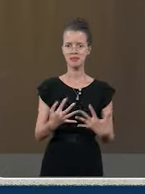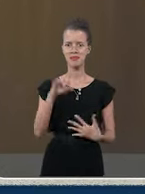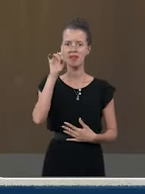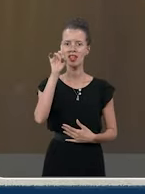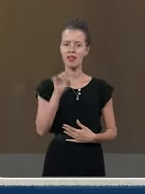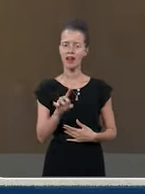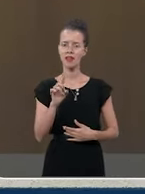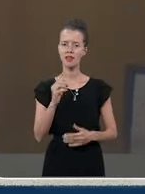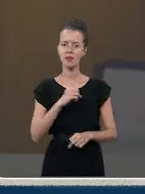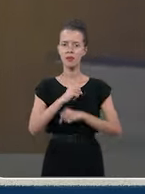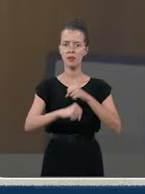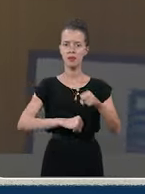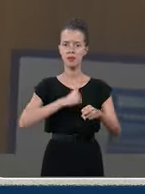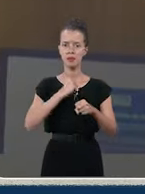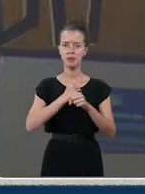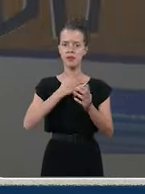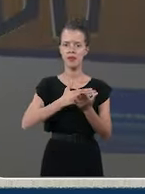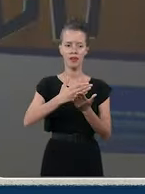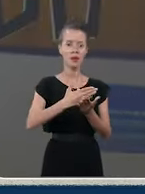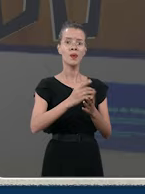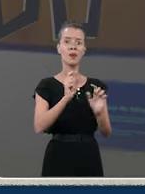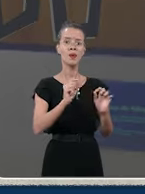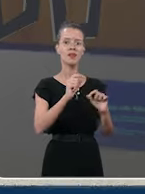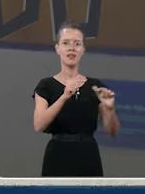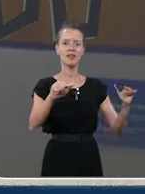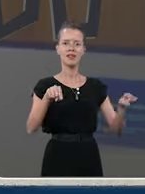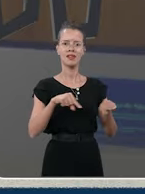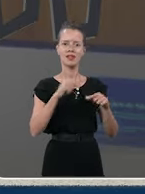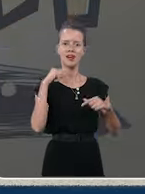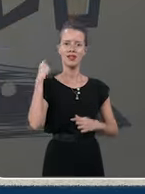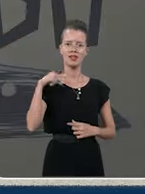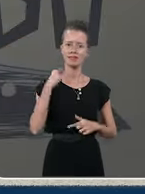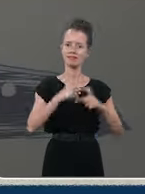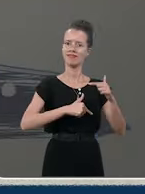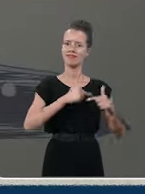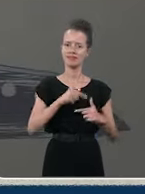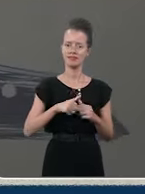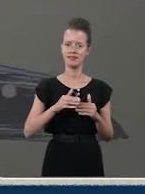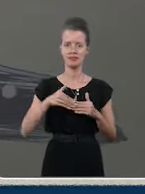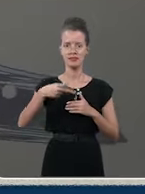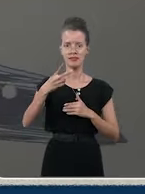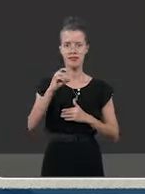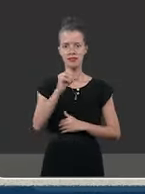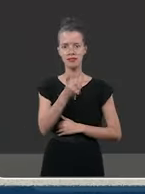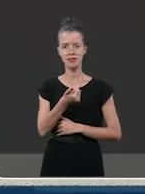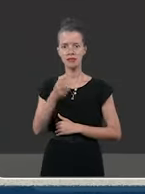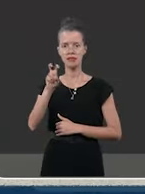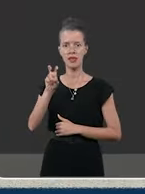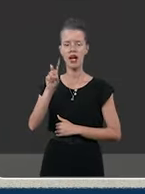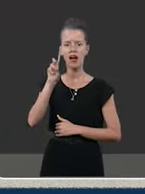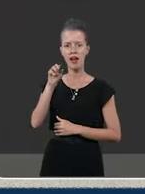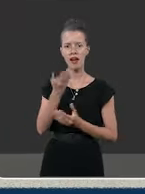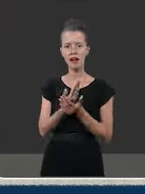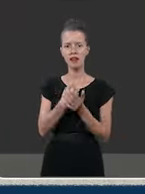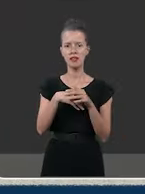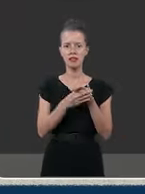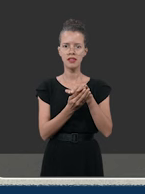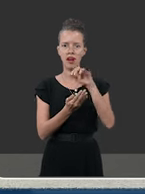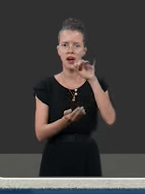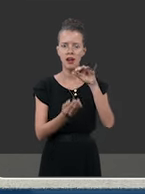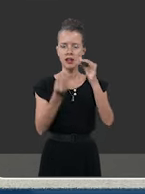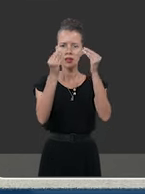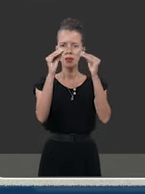honrado. Ano em foi instalado o Espaço do Advogado. Em 2015, arquivo histórico